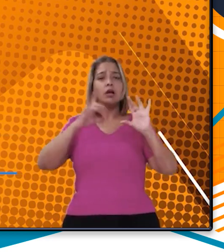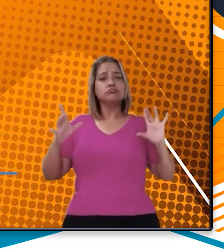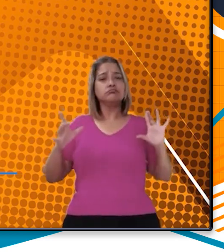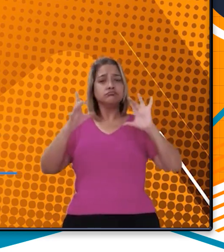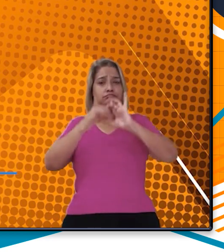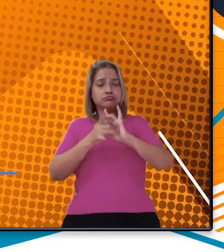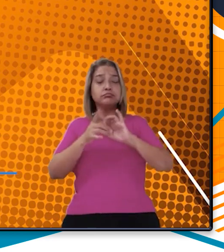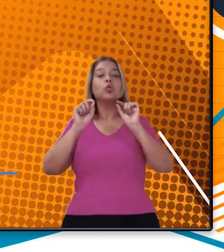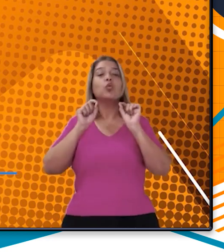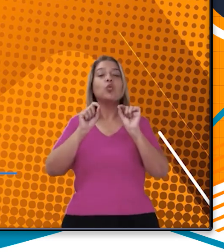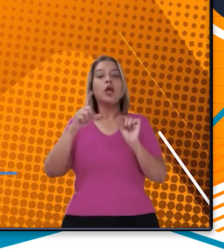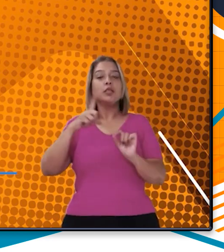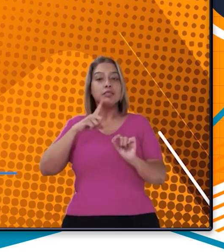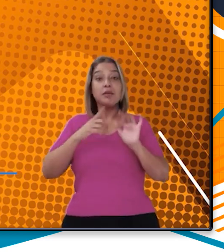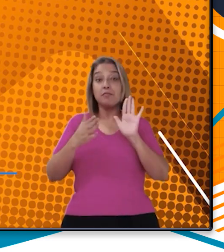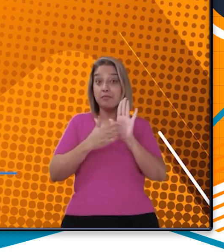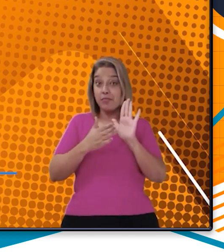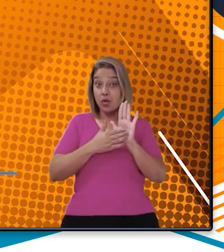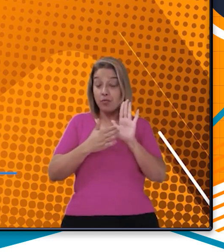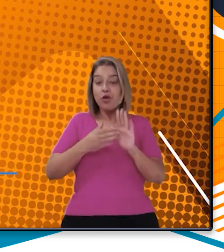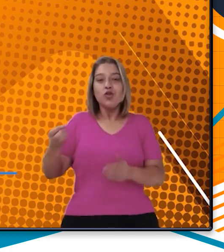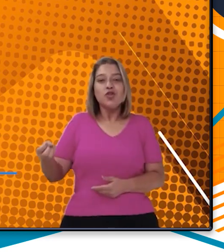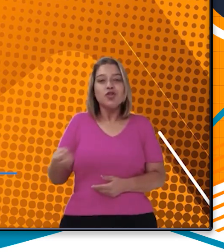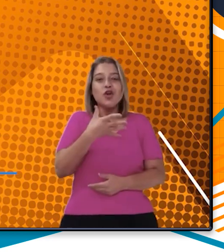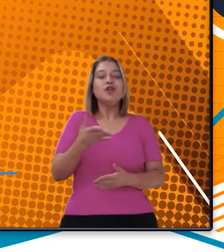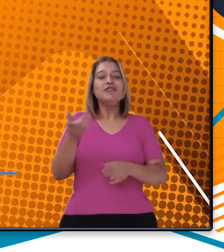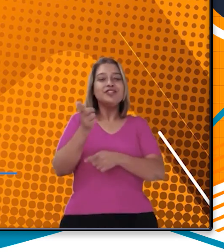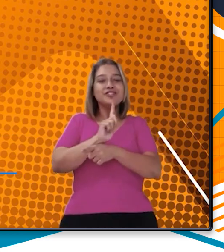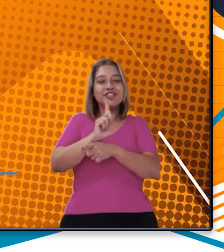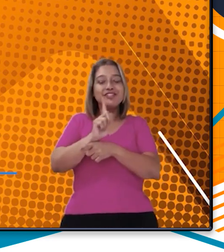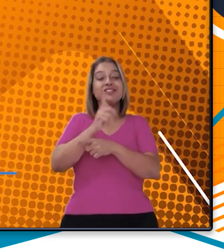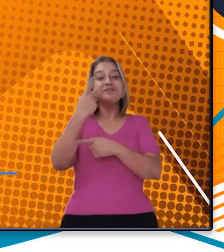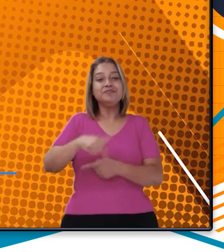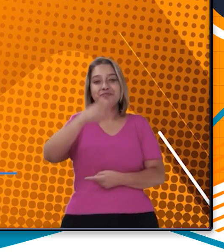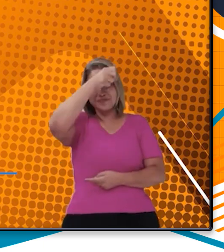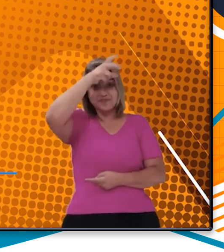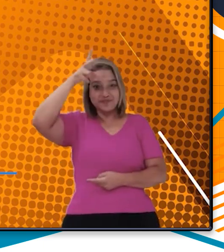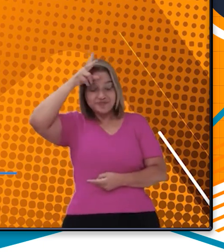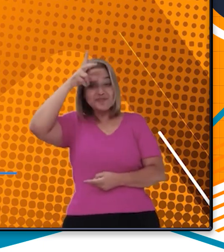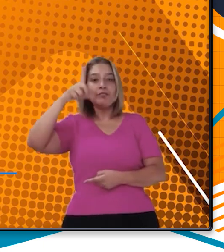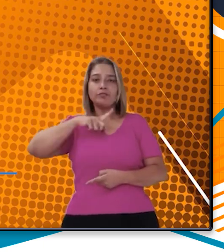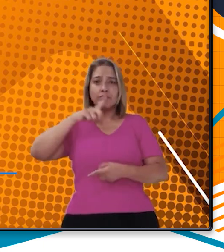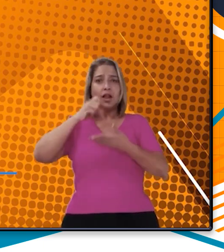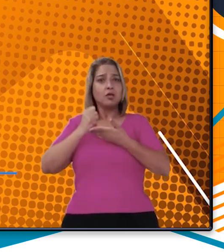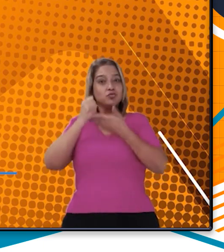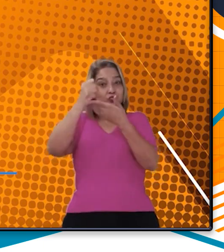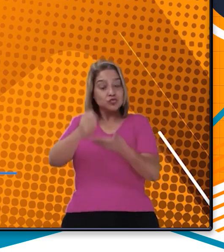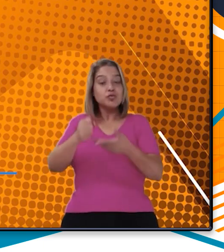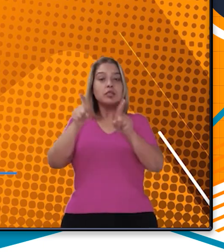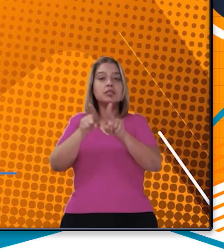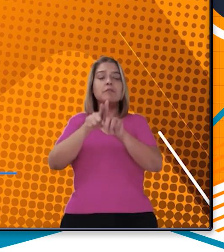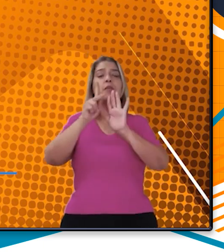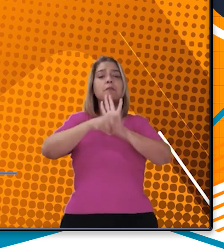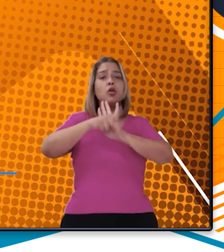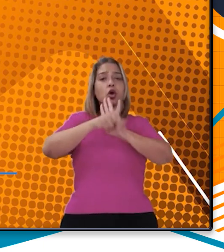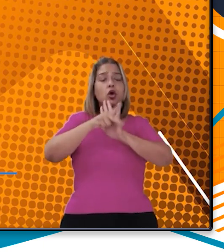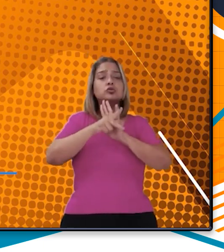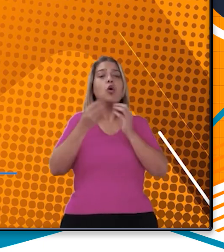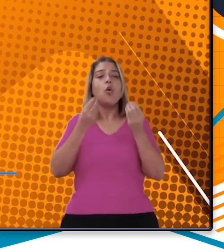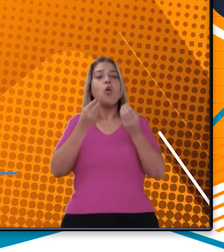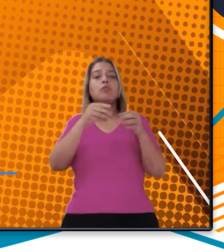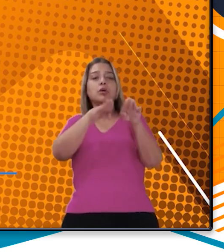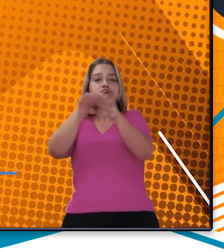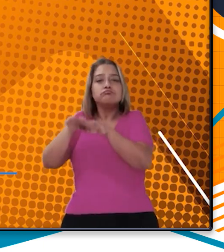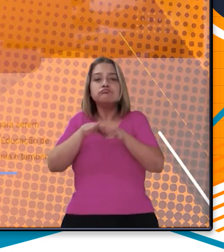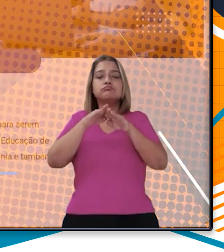Educação, uma proposta da atual gestão municipal, que contribui com o projeto de modernização da educação pública